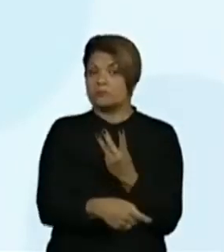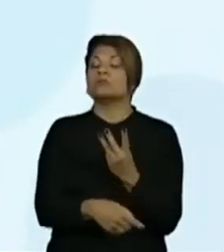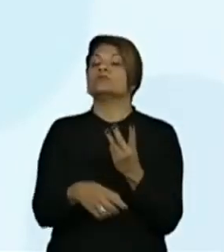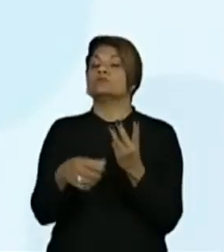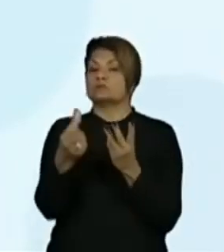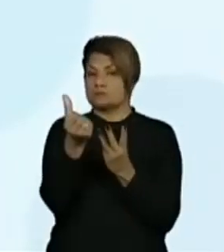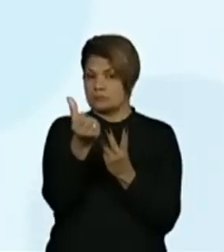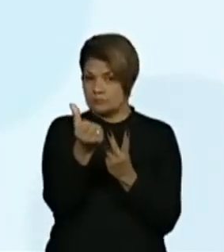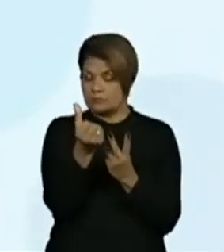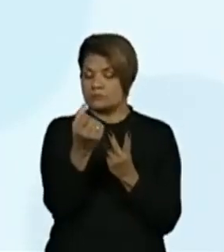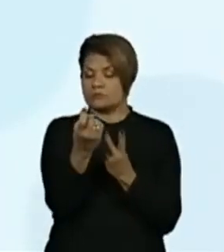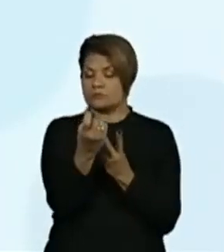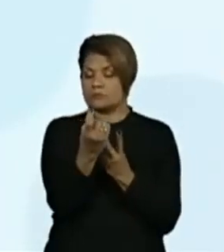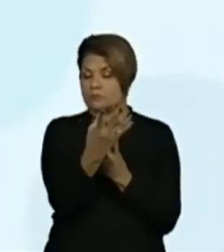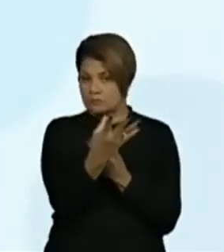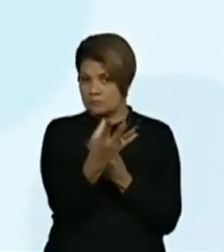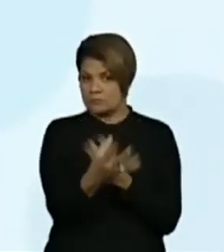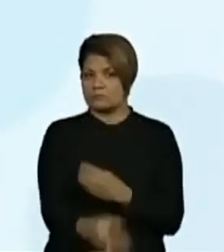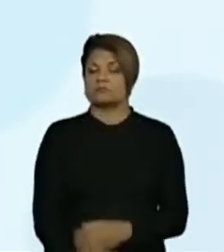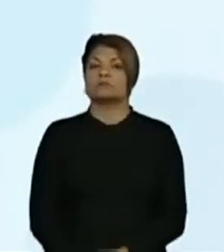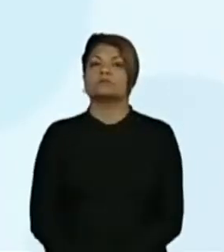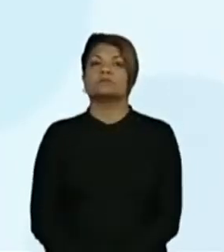correto? Vamos escrever isso?